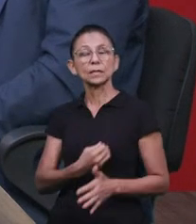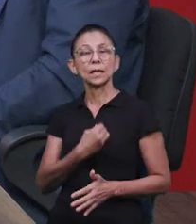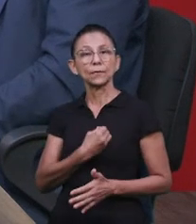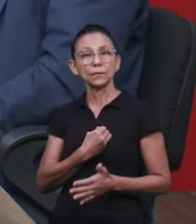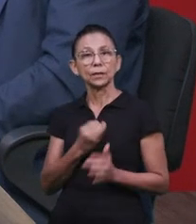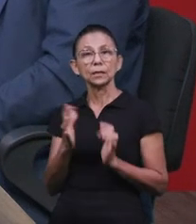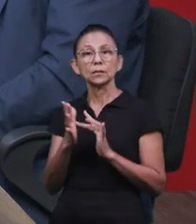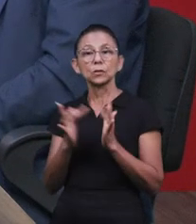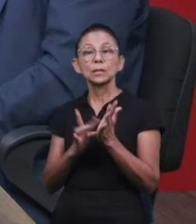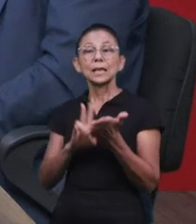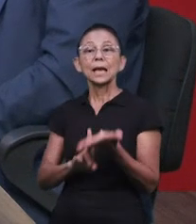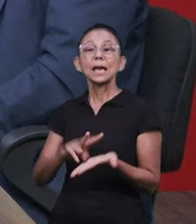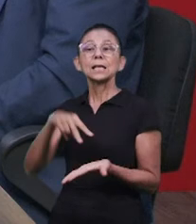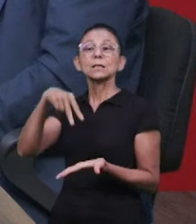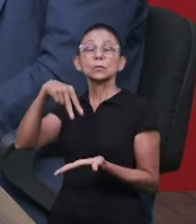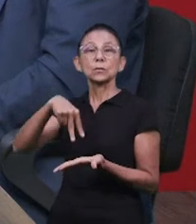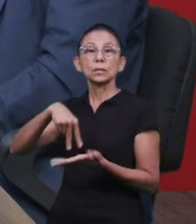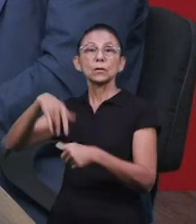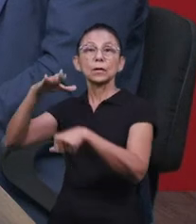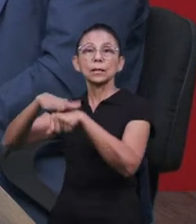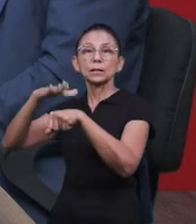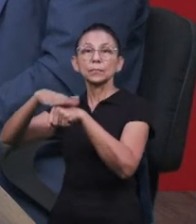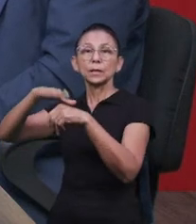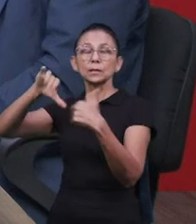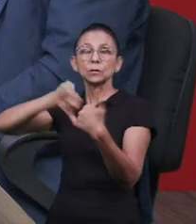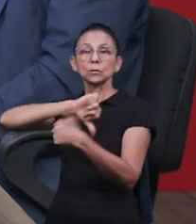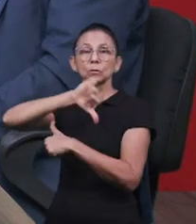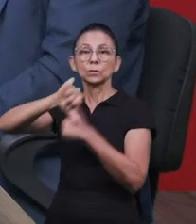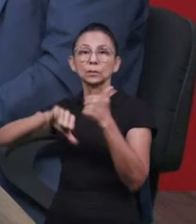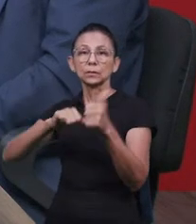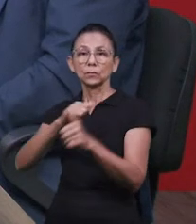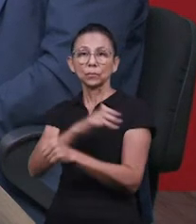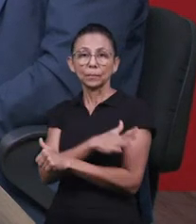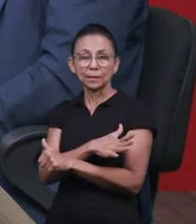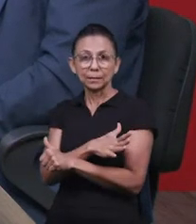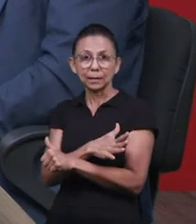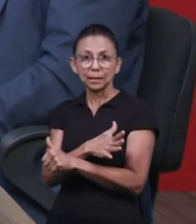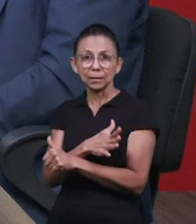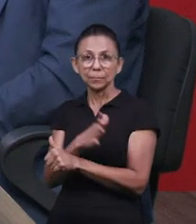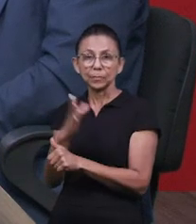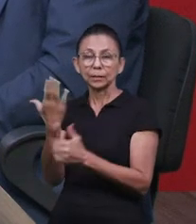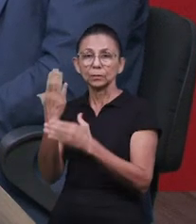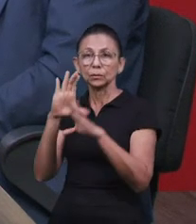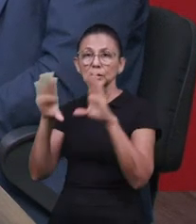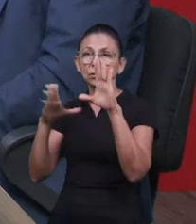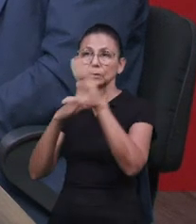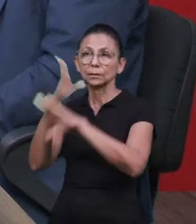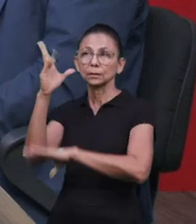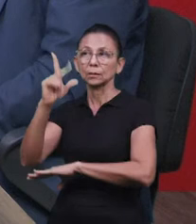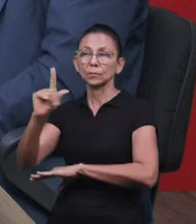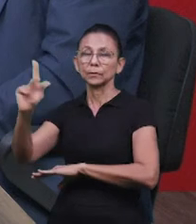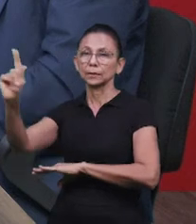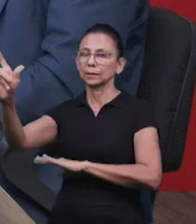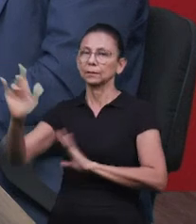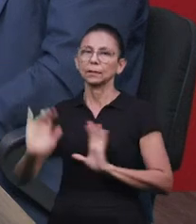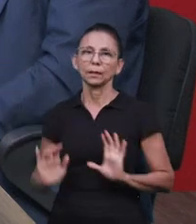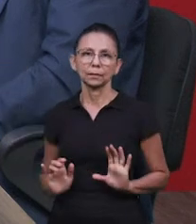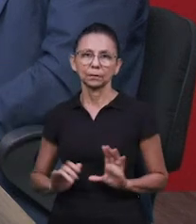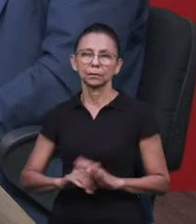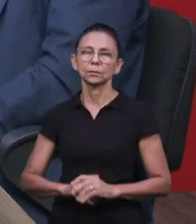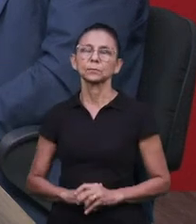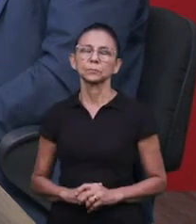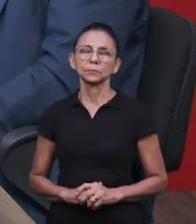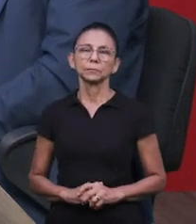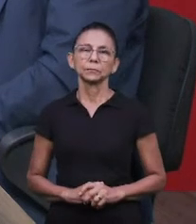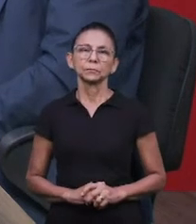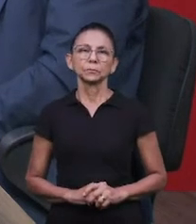a vida, ele ressuscitou, e ele nos transformará para herdar as mansões celestiais. Tudo diferente disso é